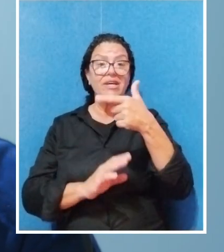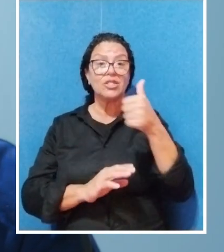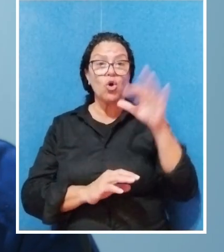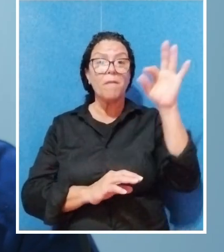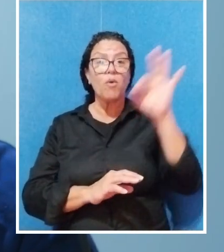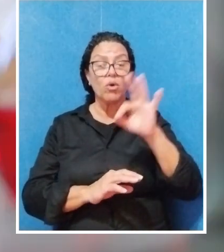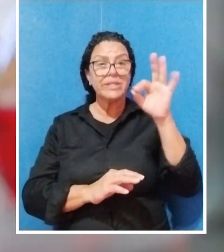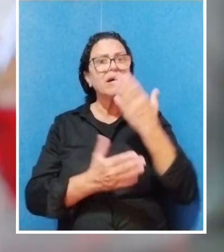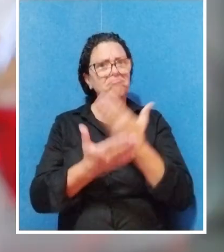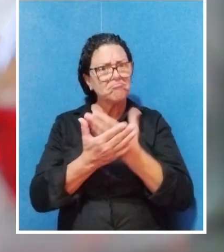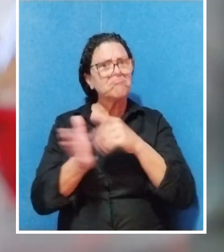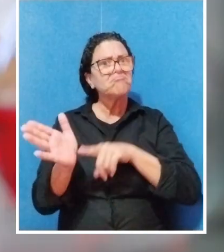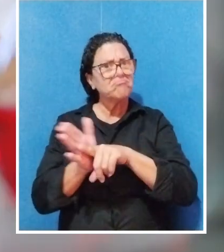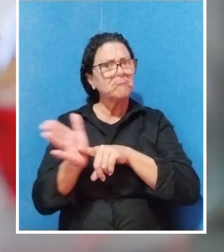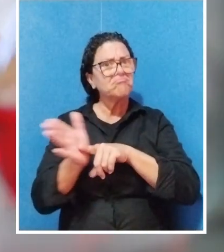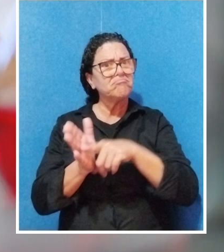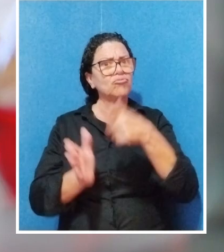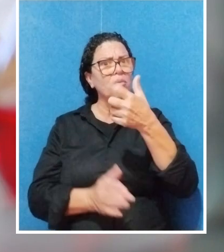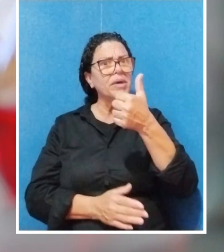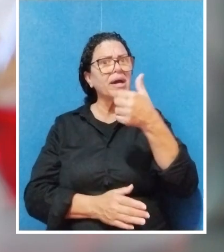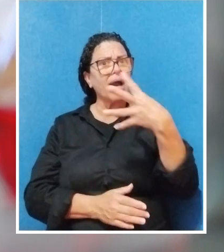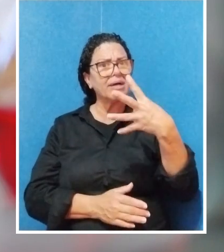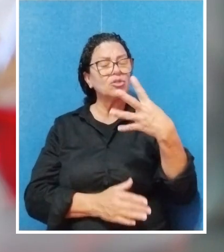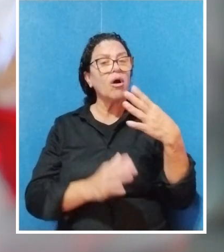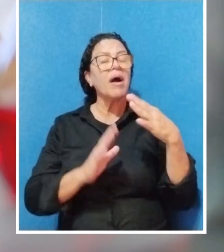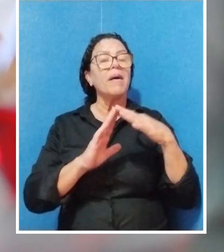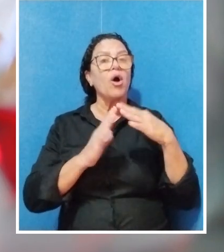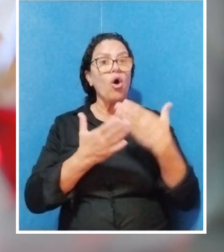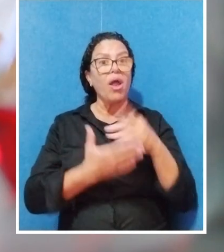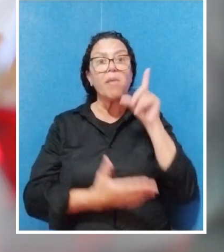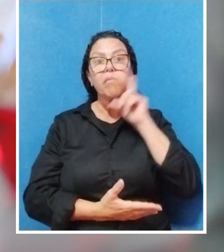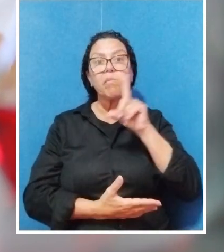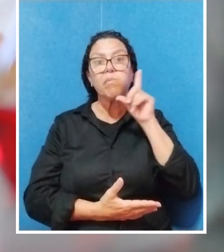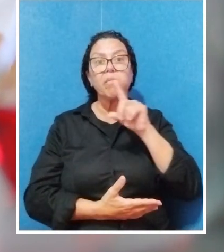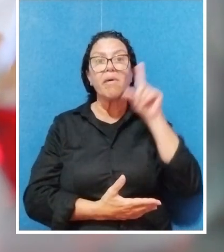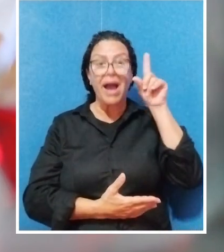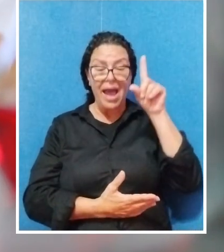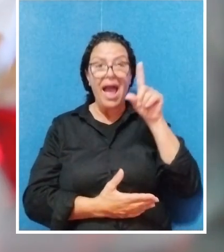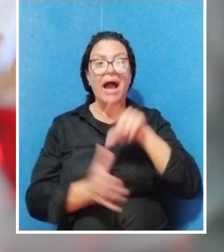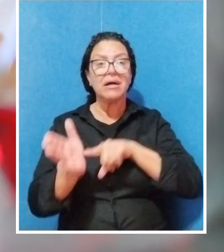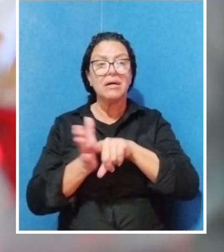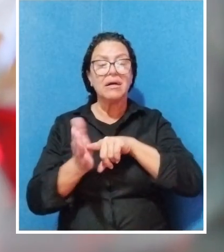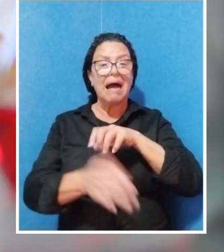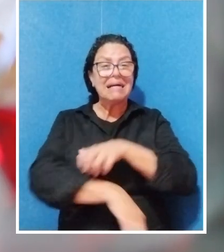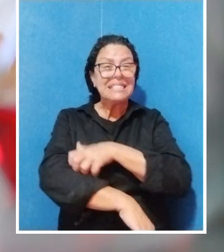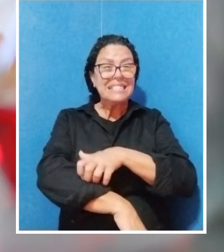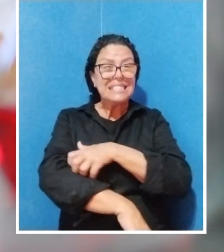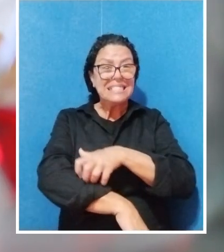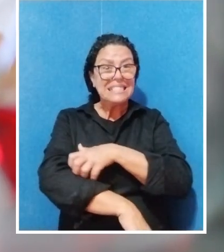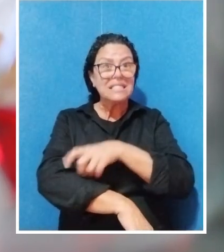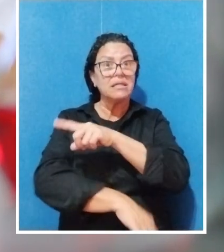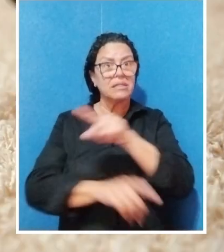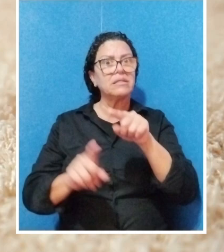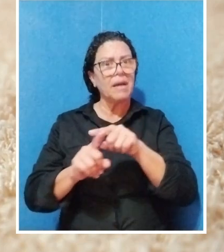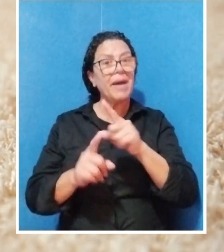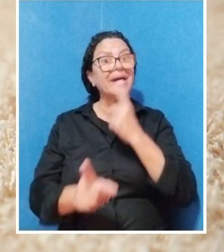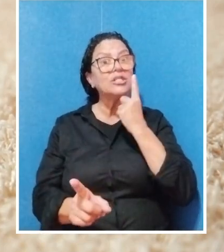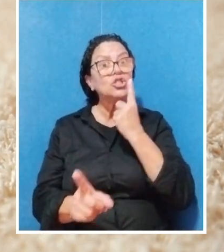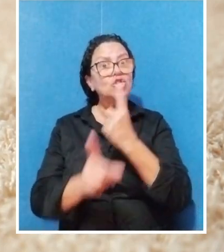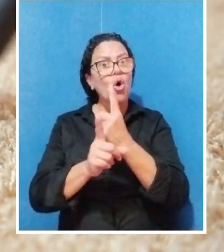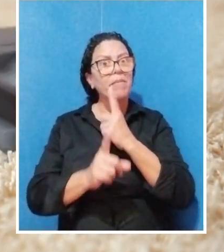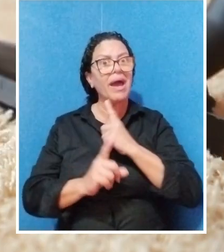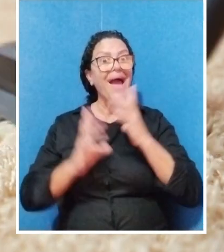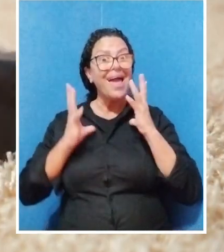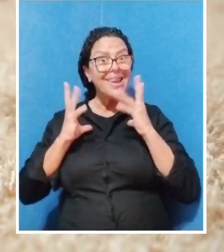21%. Um estudo realizado em 2014 pelo Colégio Americano de Alergia, Asma e Imunologia